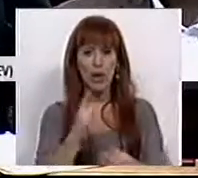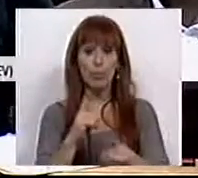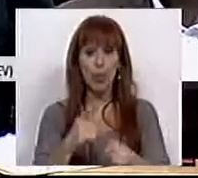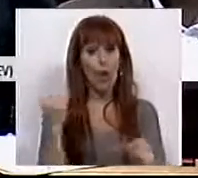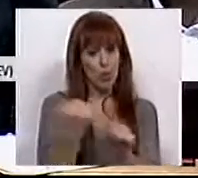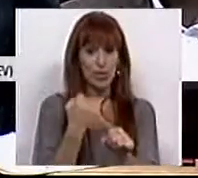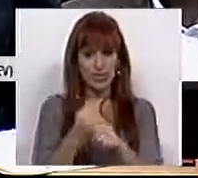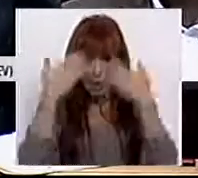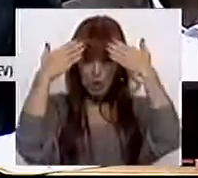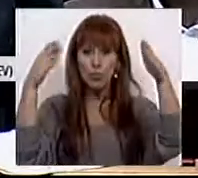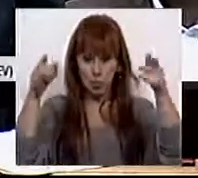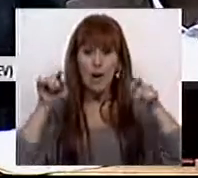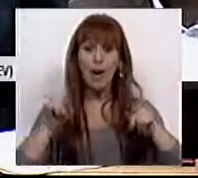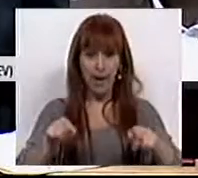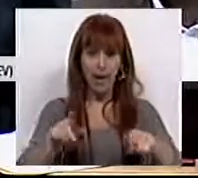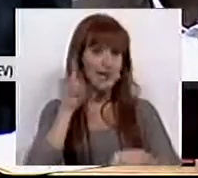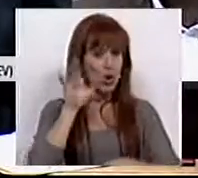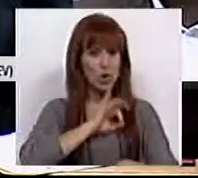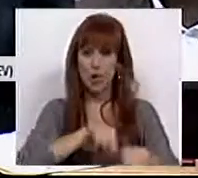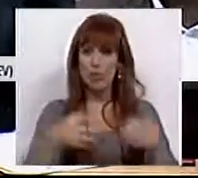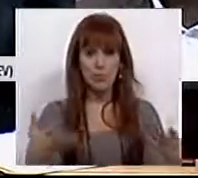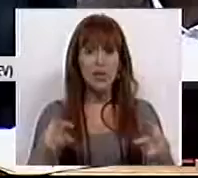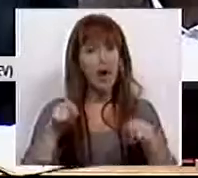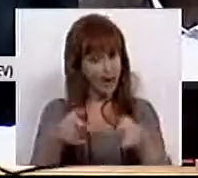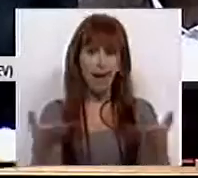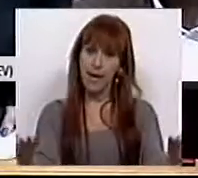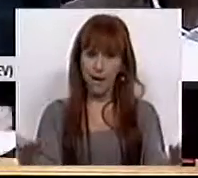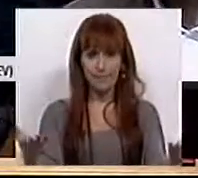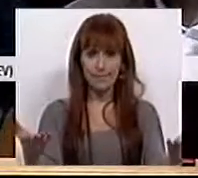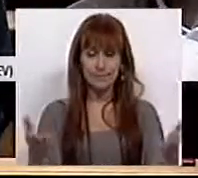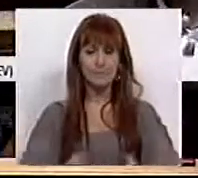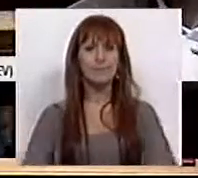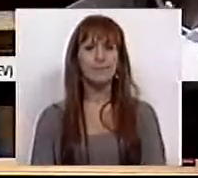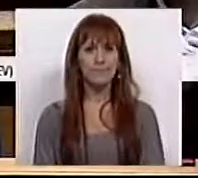o exercício da democracia, senhoras e senhores deputados, é exatamente isto.